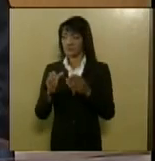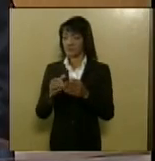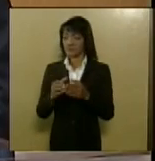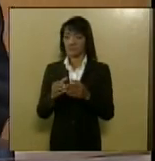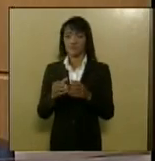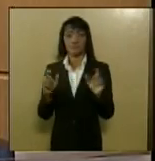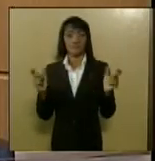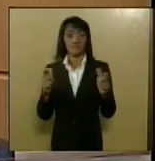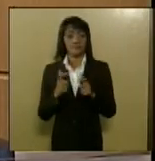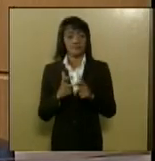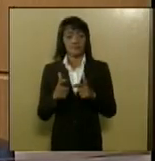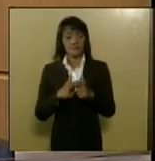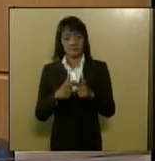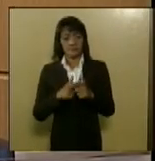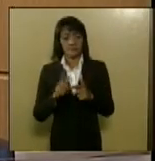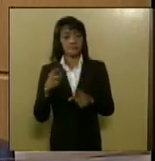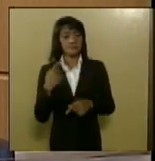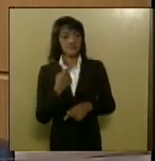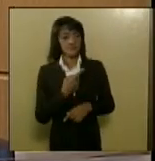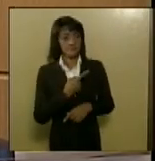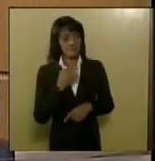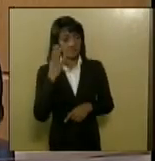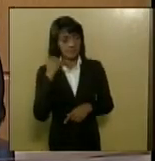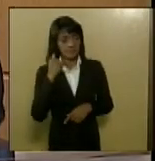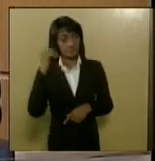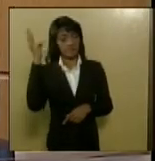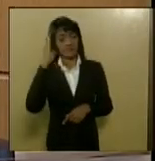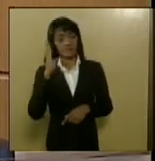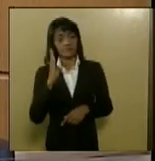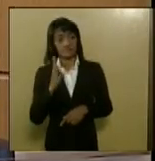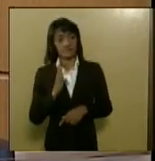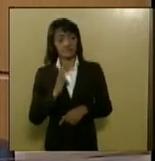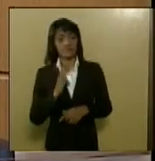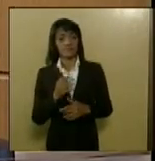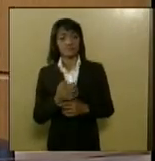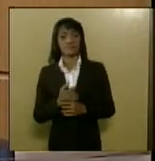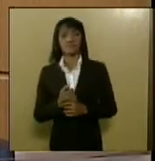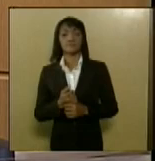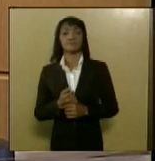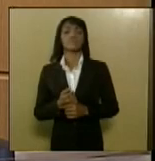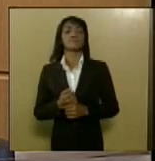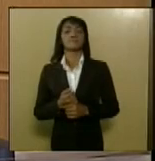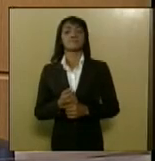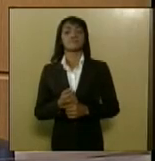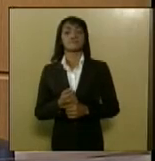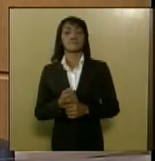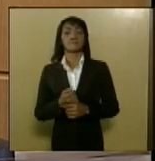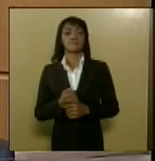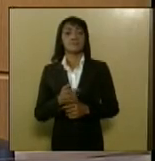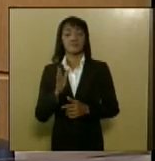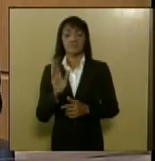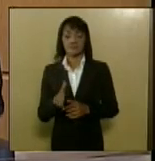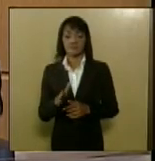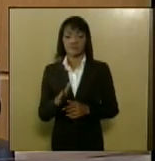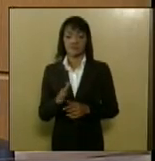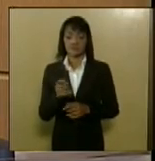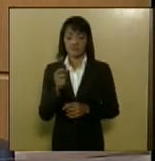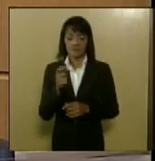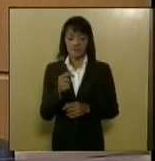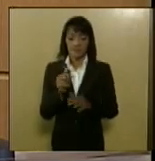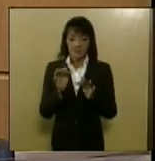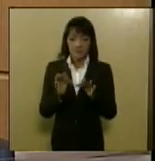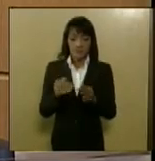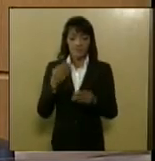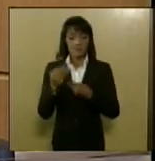incidência a gente sabe que o Brasil não está lá no fundo no fim da fila quanto a